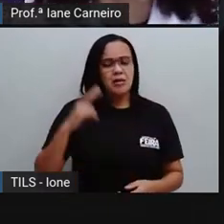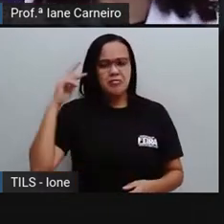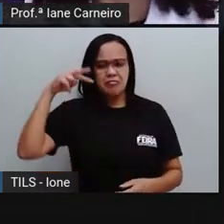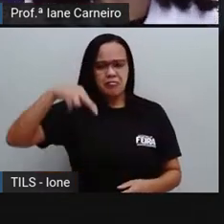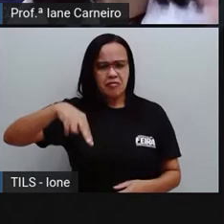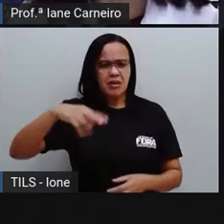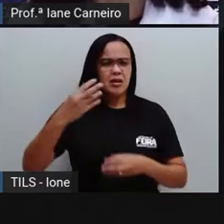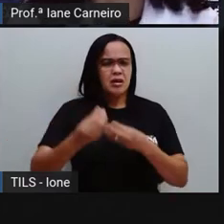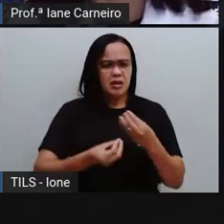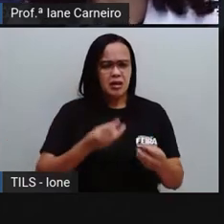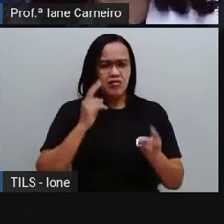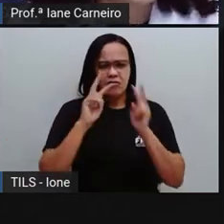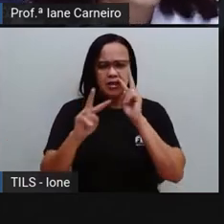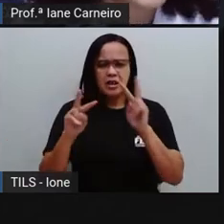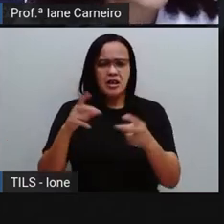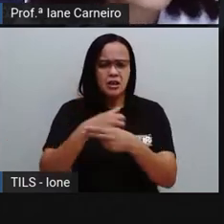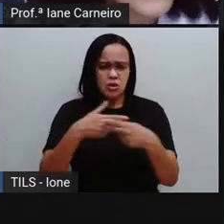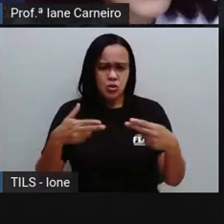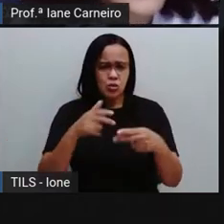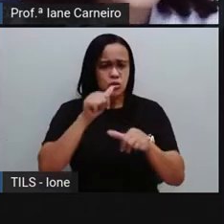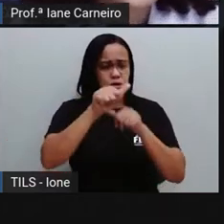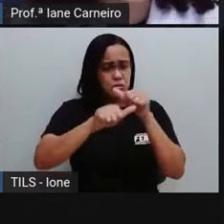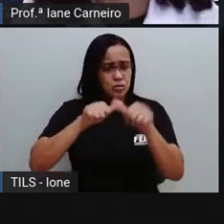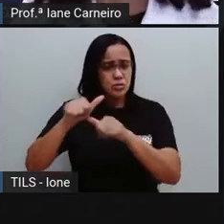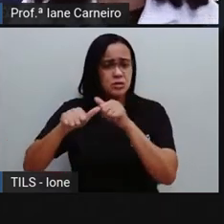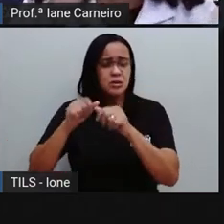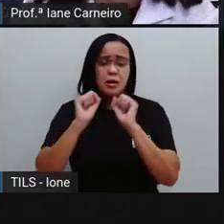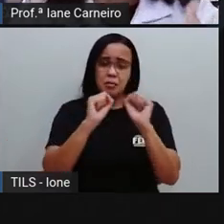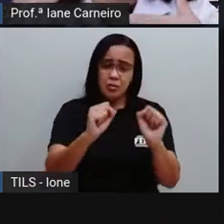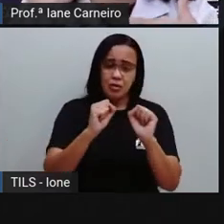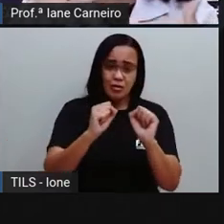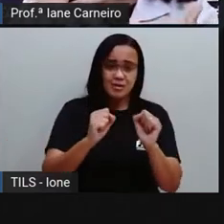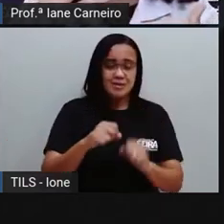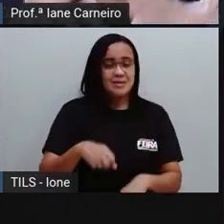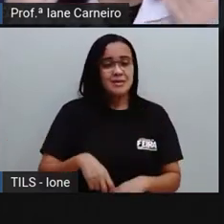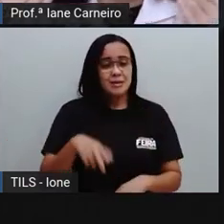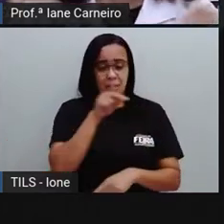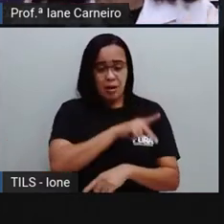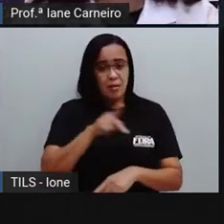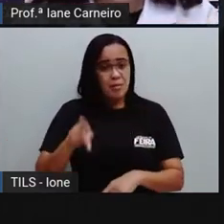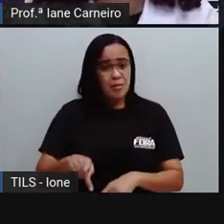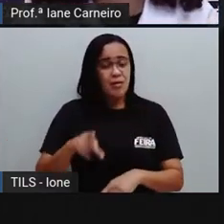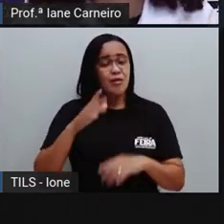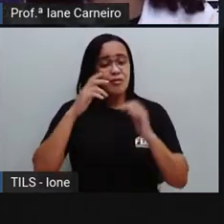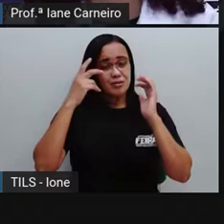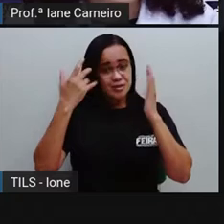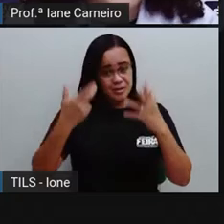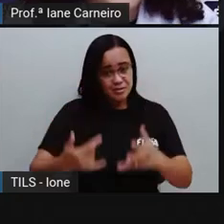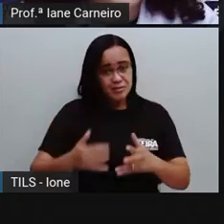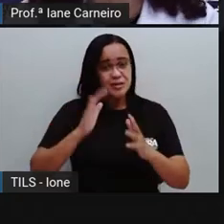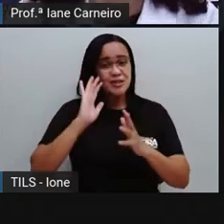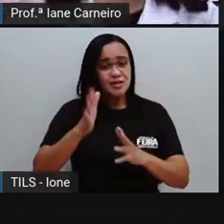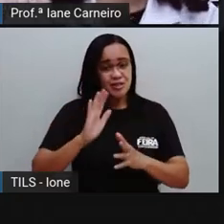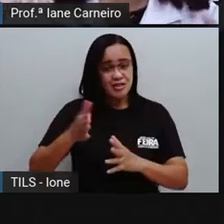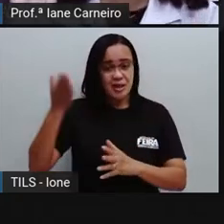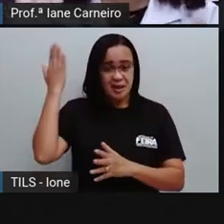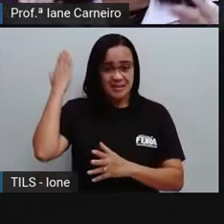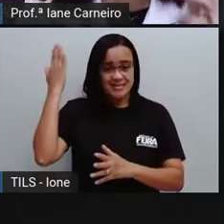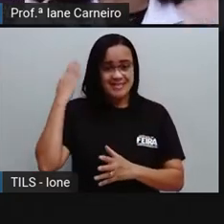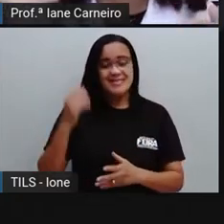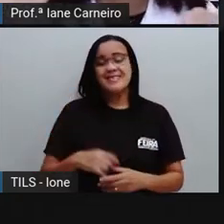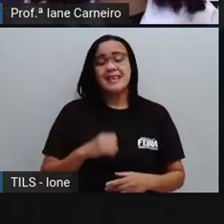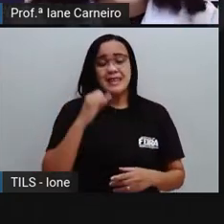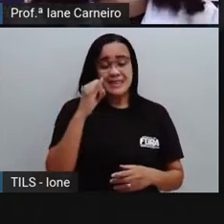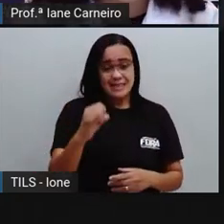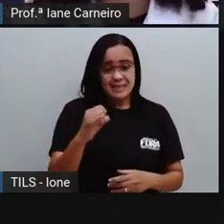podem mudar. E foi justamente o que a Pró falou com vocês. Que se você estivesse aqui junto comigo, você